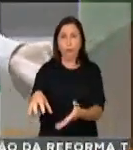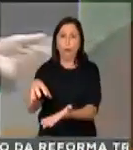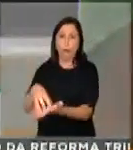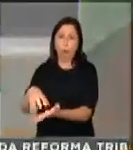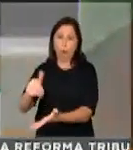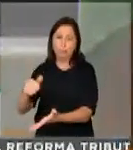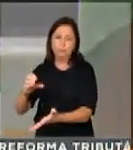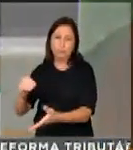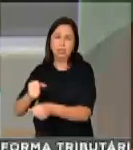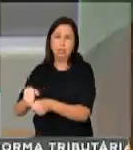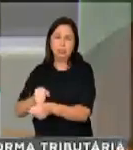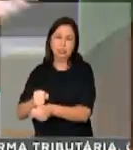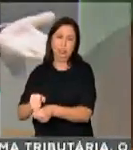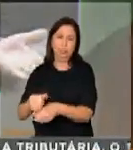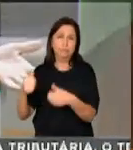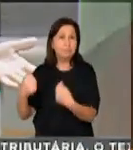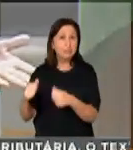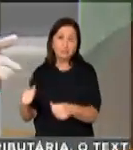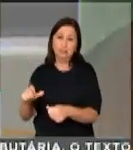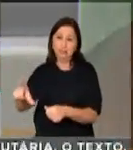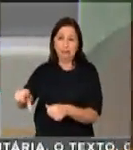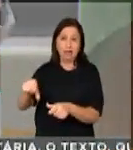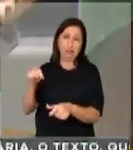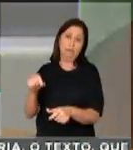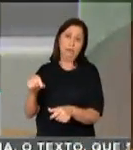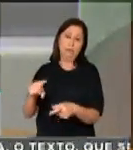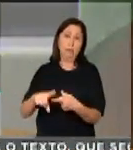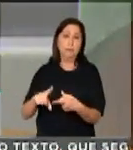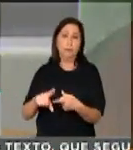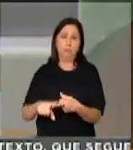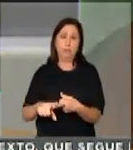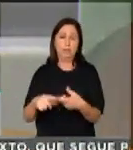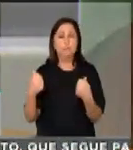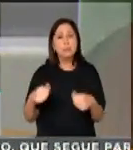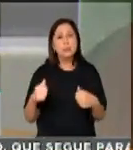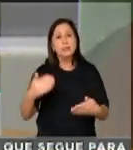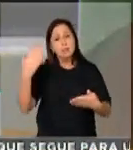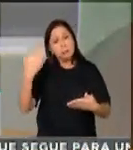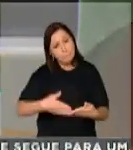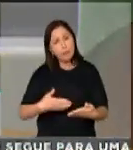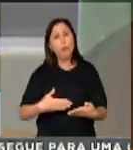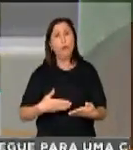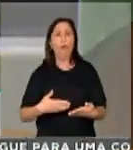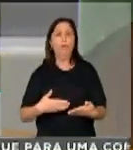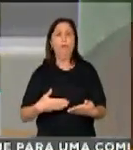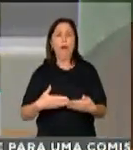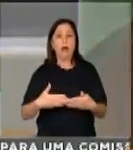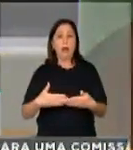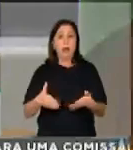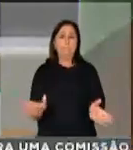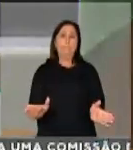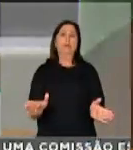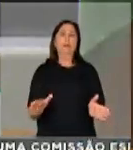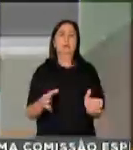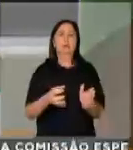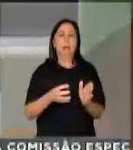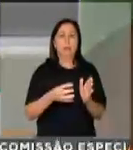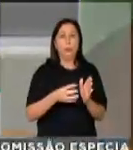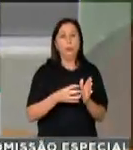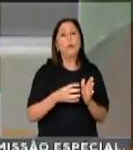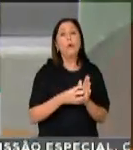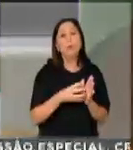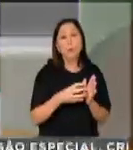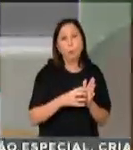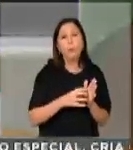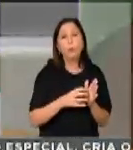que é para abrir oportunidade para os concursandos, para os concurseiros. É um apelo que eu faço aqui ao nosso presidente,